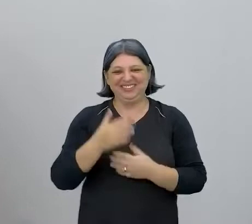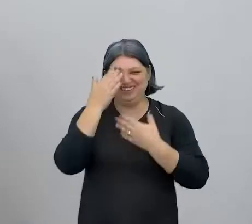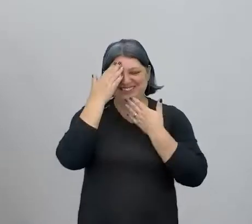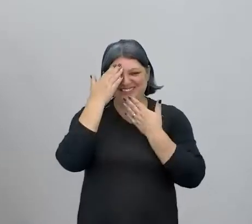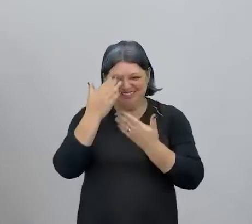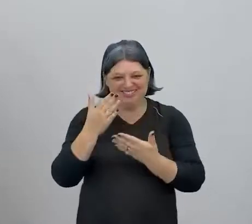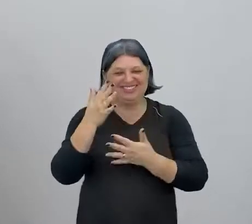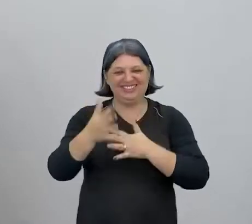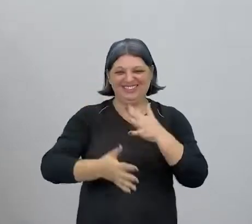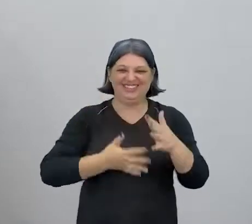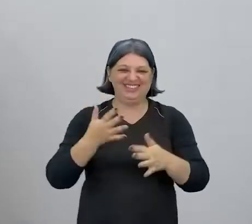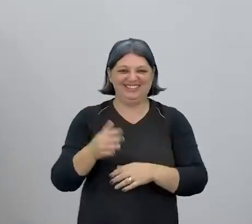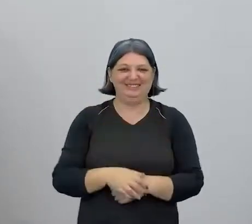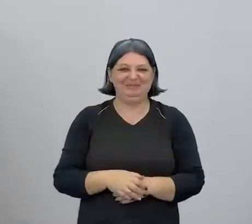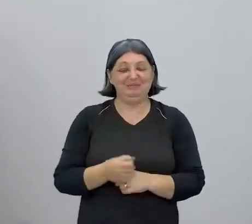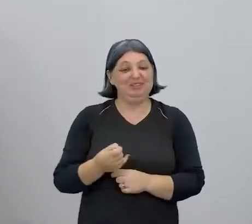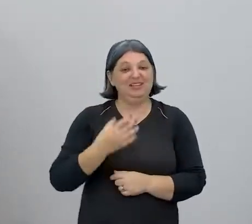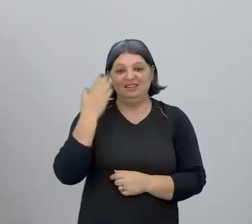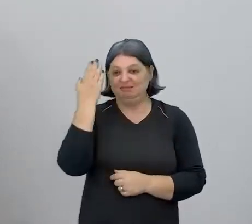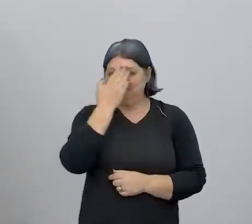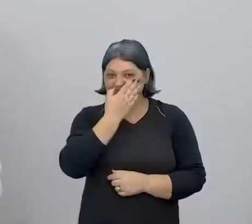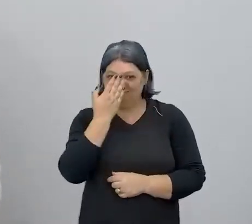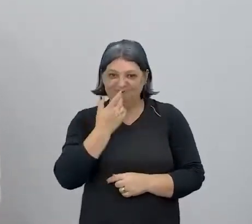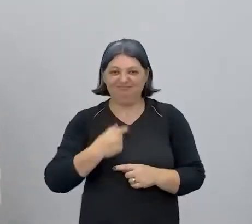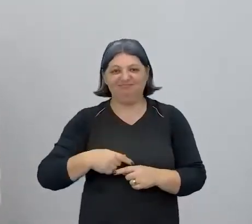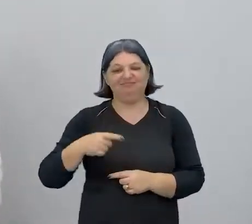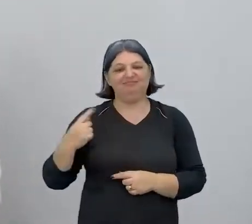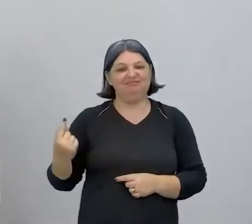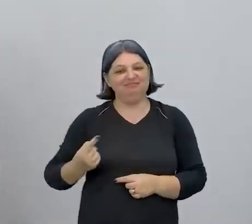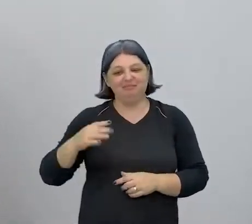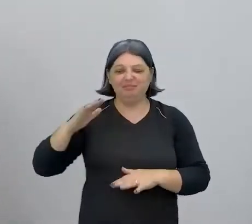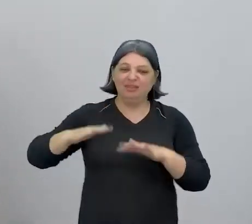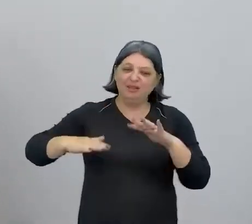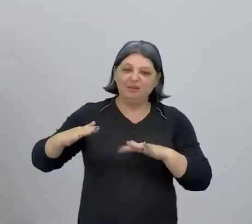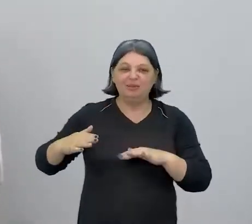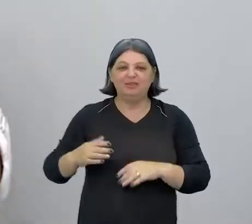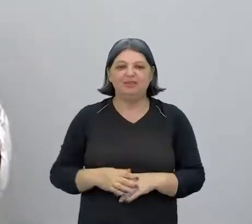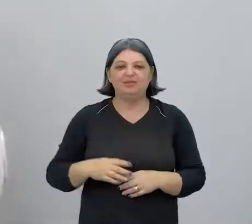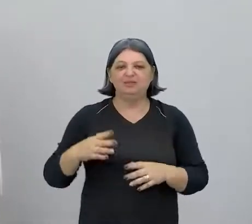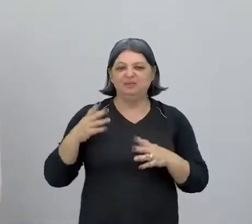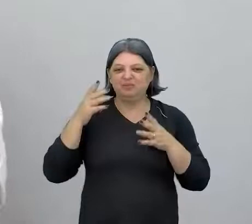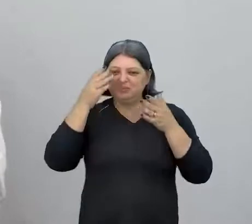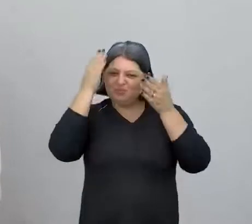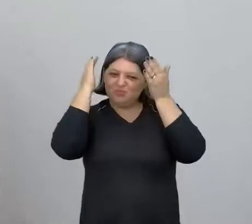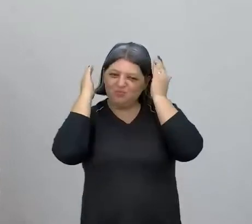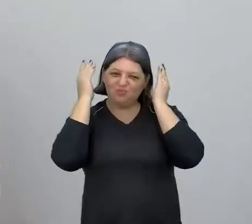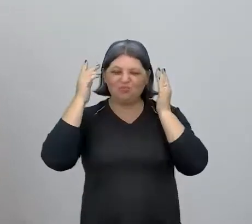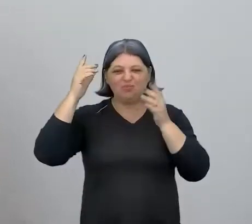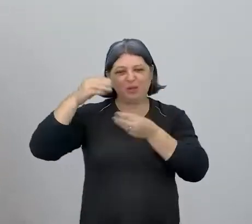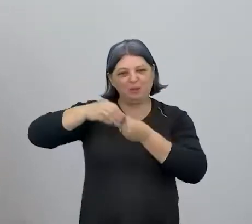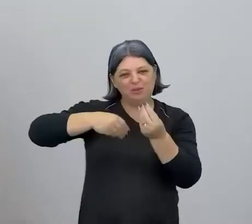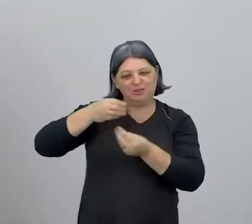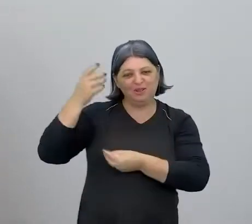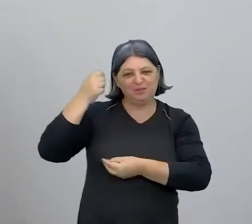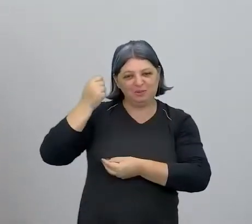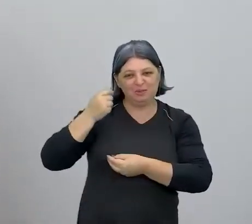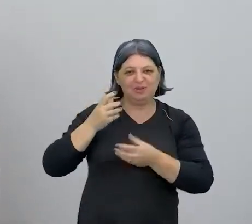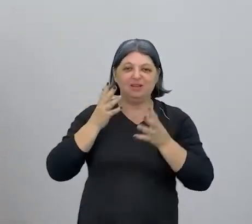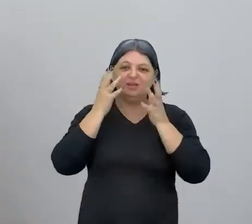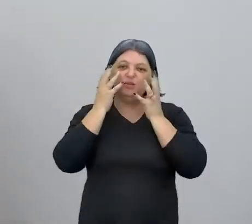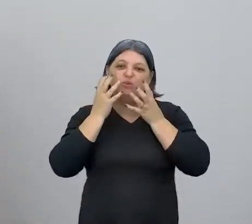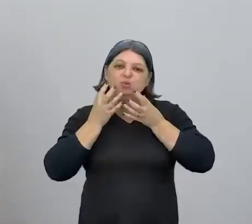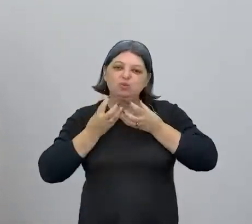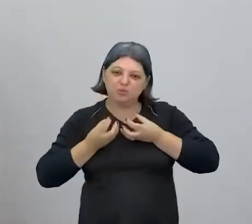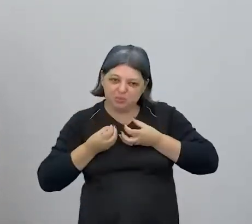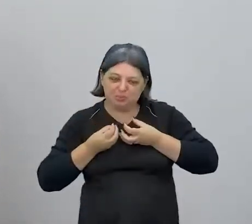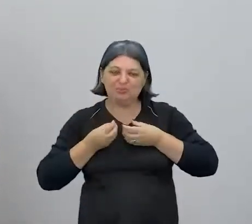ir. E pra quem não está me vendo, eu sou um homem de estatura mediana, tenho os cabelos pretos, um pouco grisalhos, tenho uma barba comprida